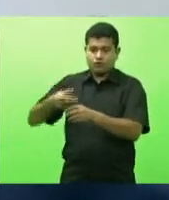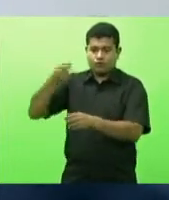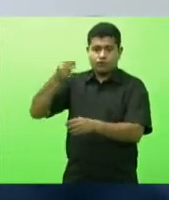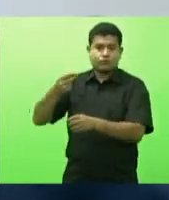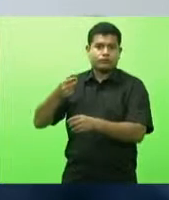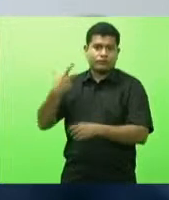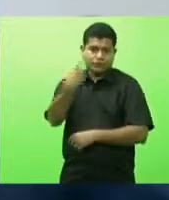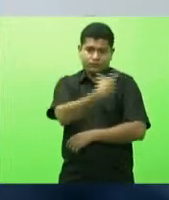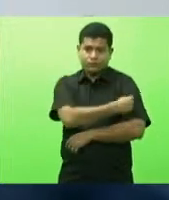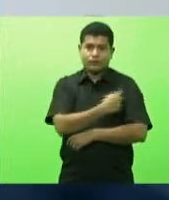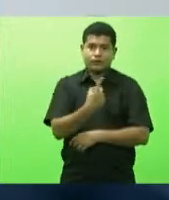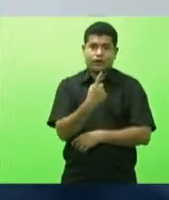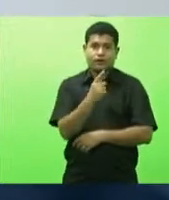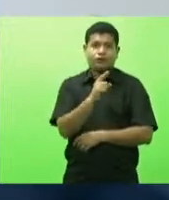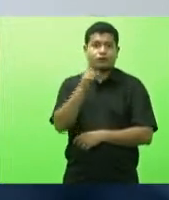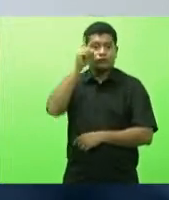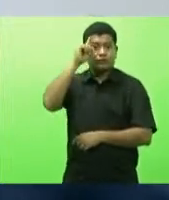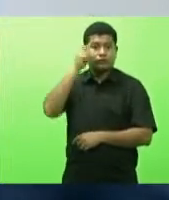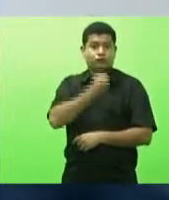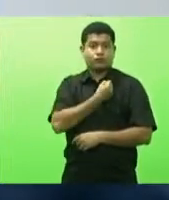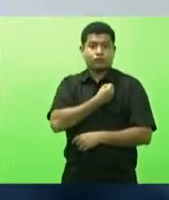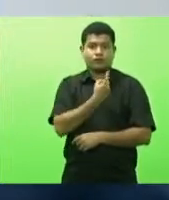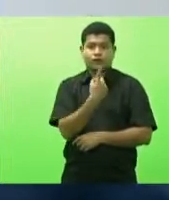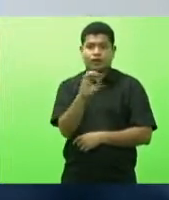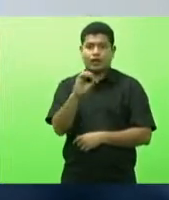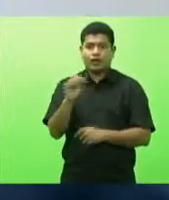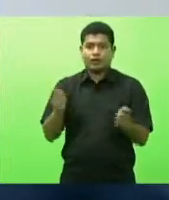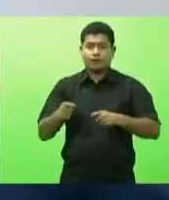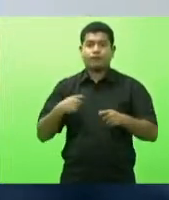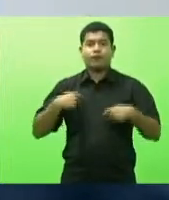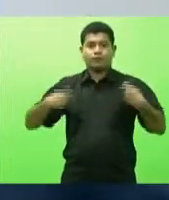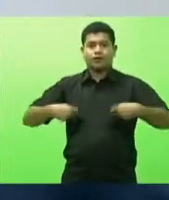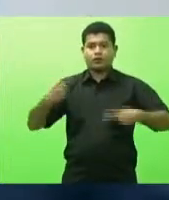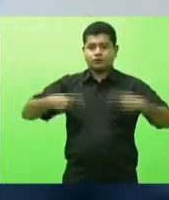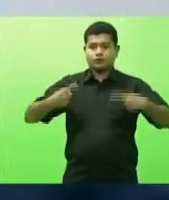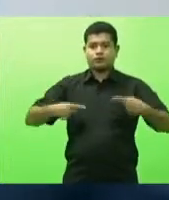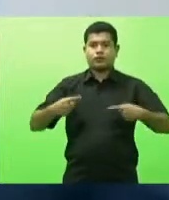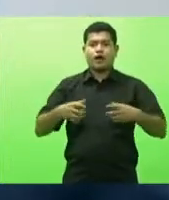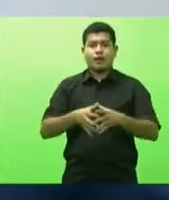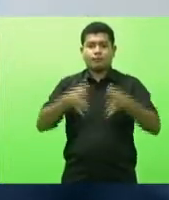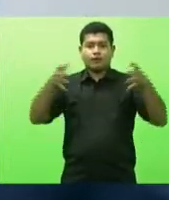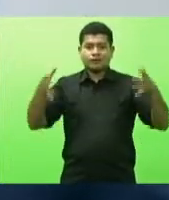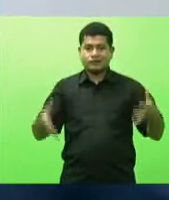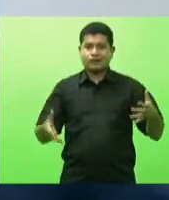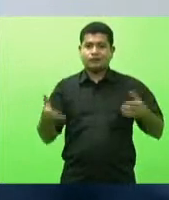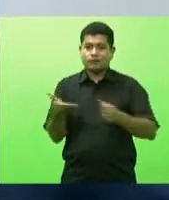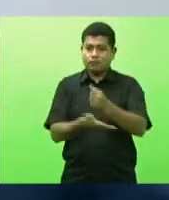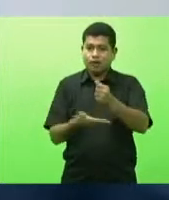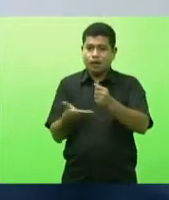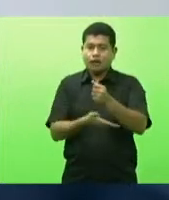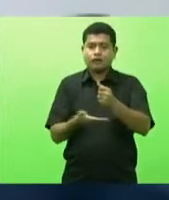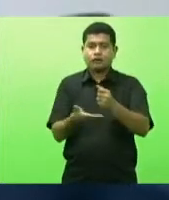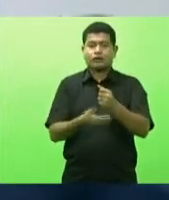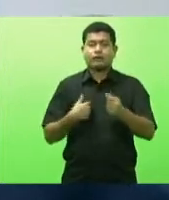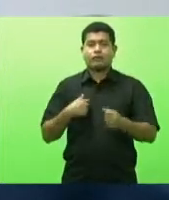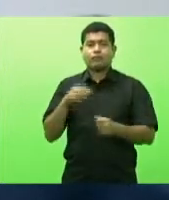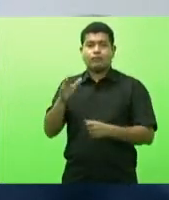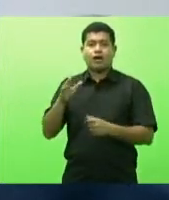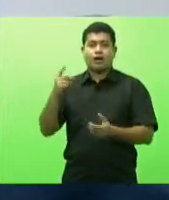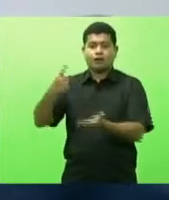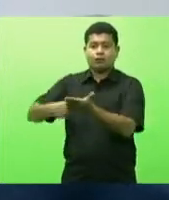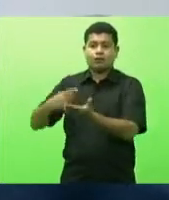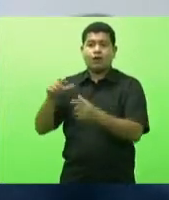que ampliar a discussão da base lembrando que isso é pactuado na CIB entre a Secretaria de Estado e os